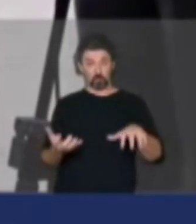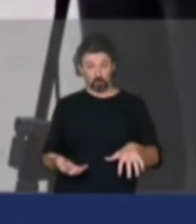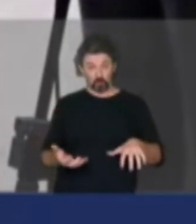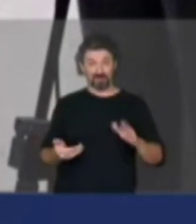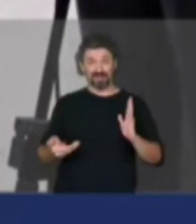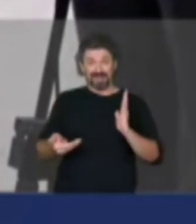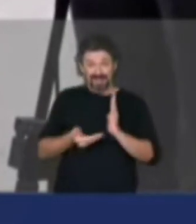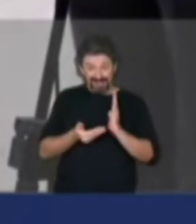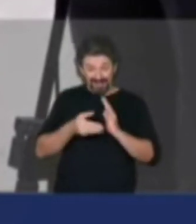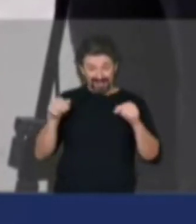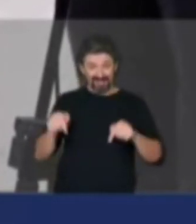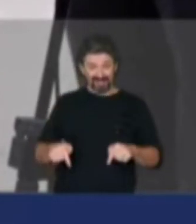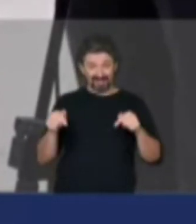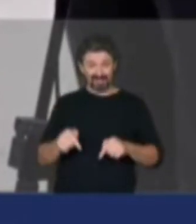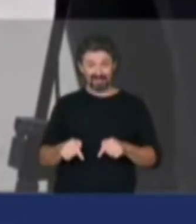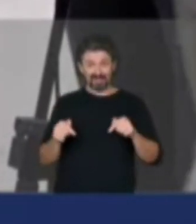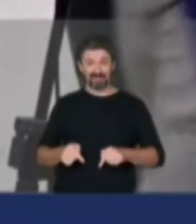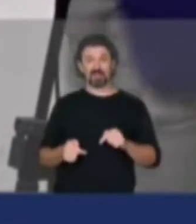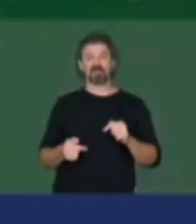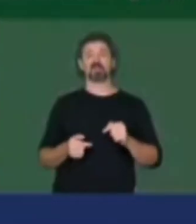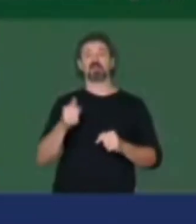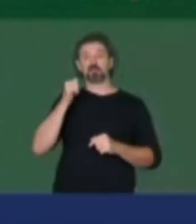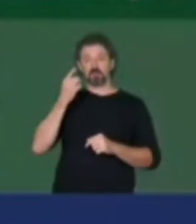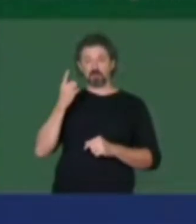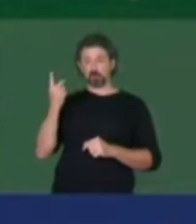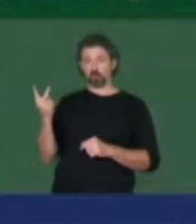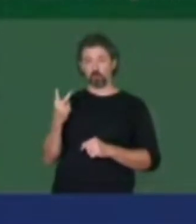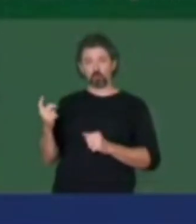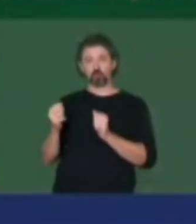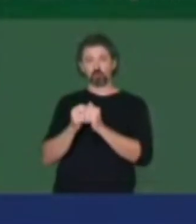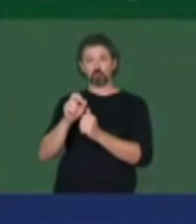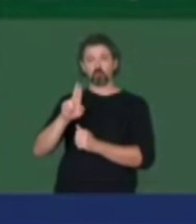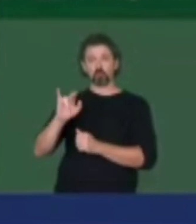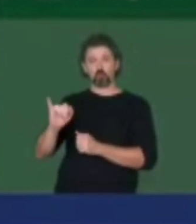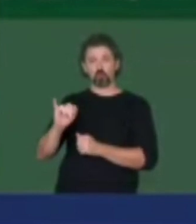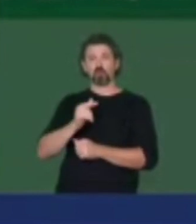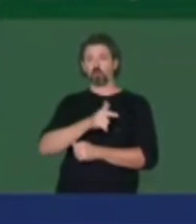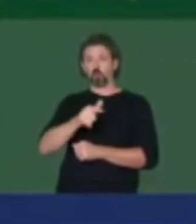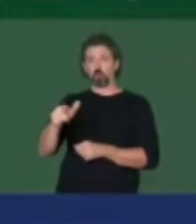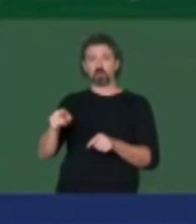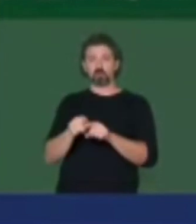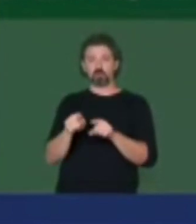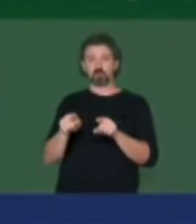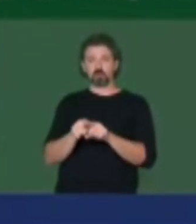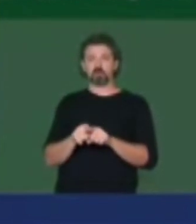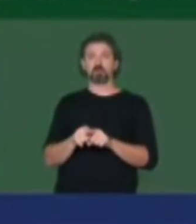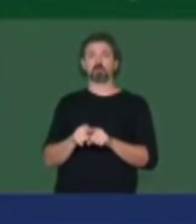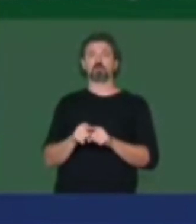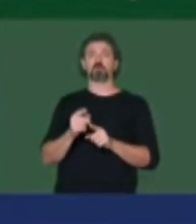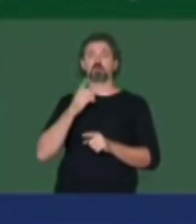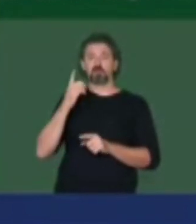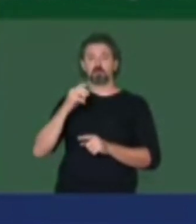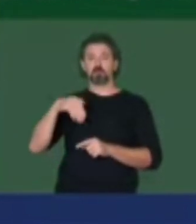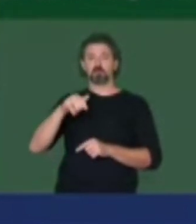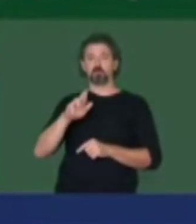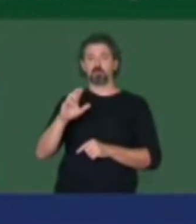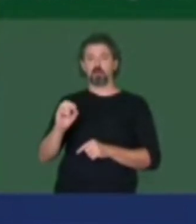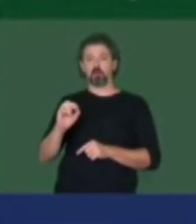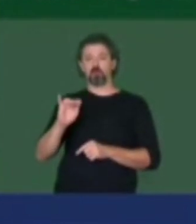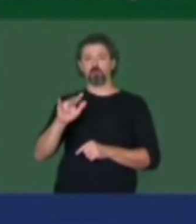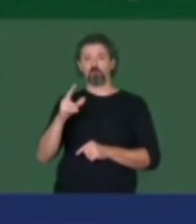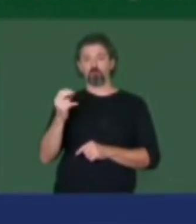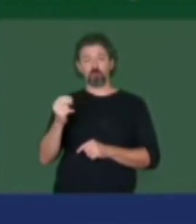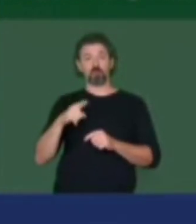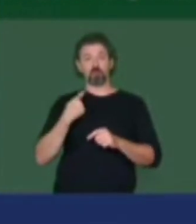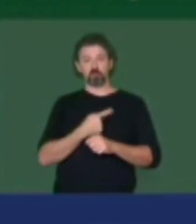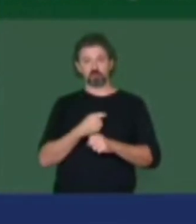Deputados, essas duas deputadas, o deputado Rui, essa Casa como um todo, o deputado Mauro Filho, fizemos esse